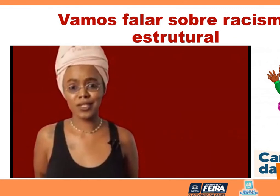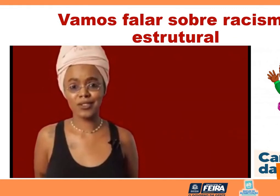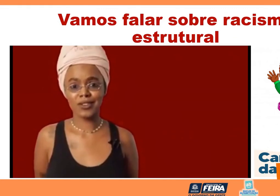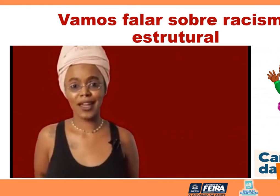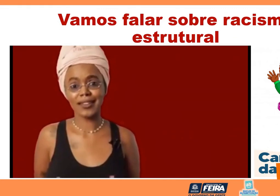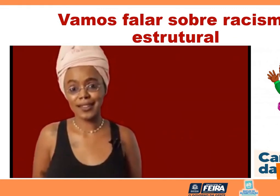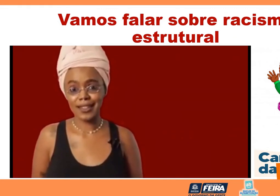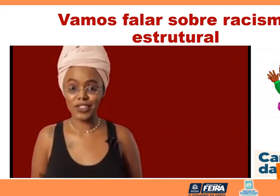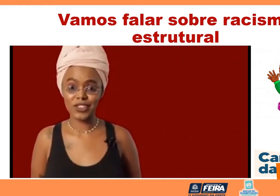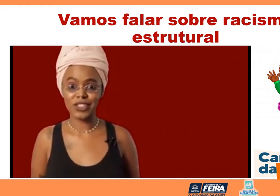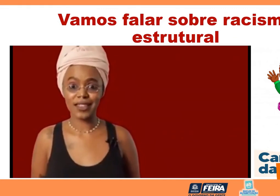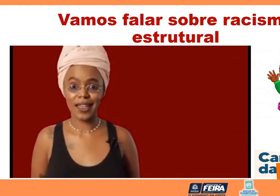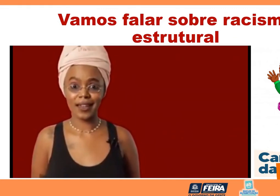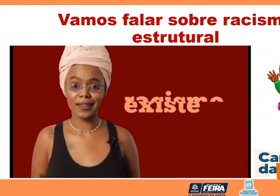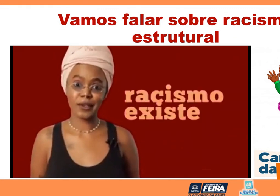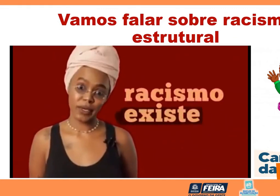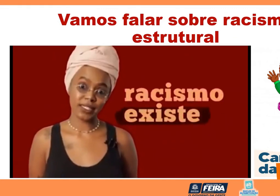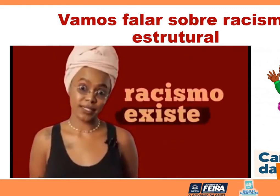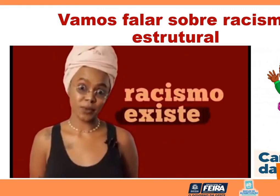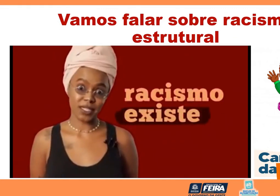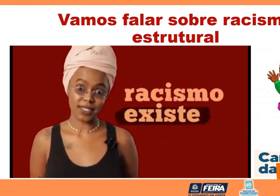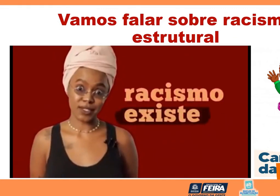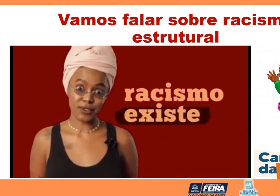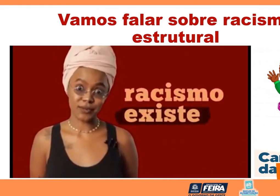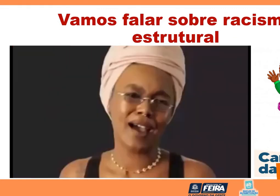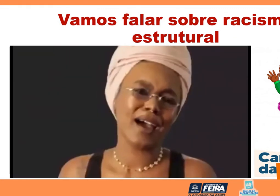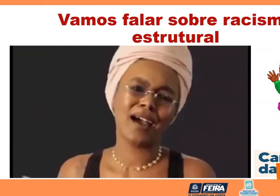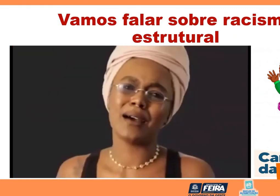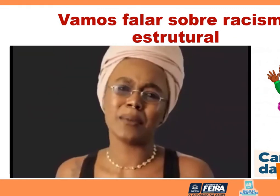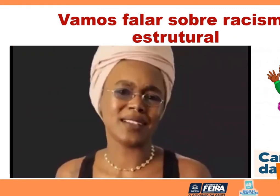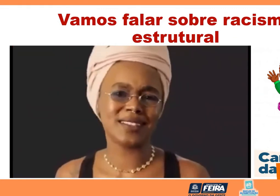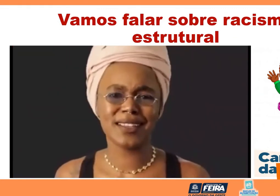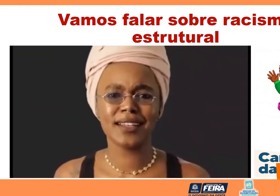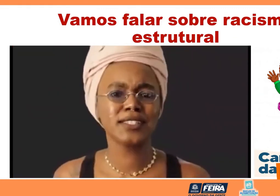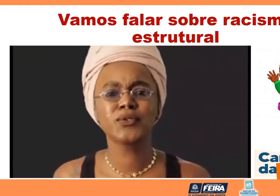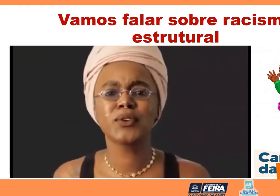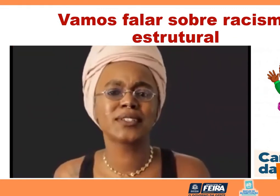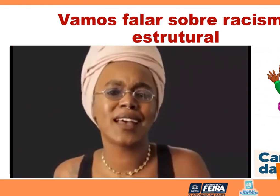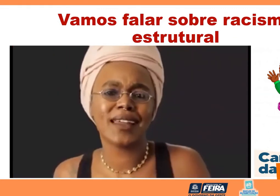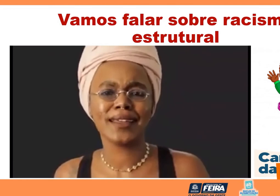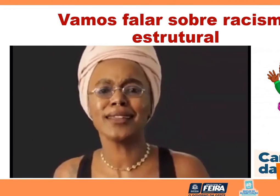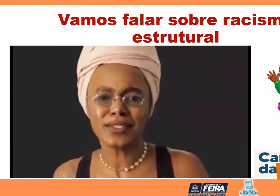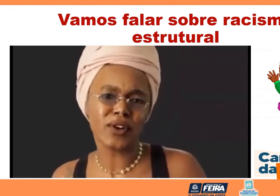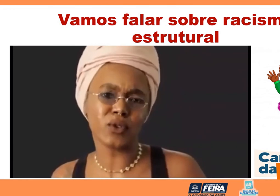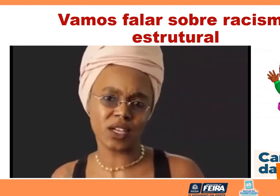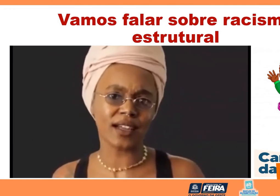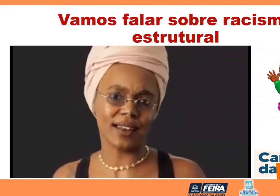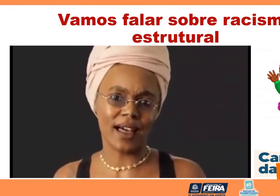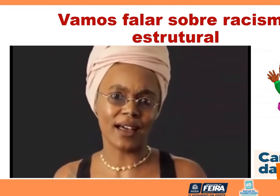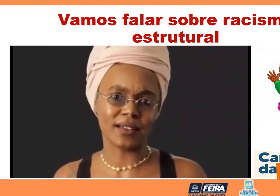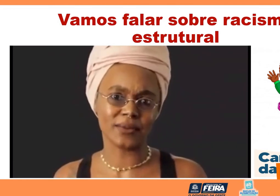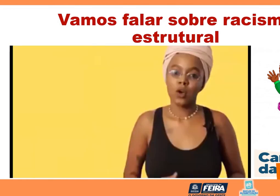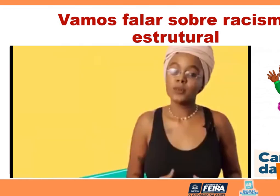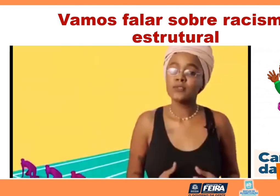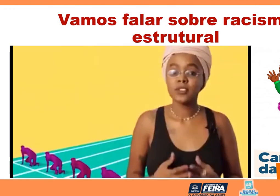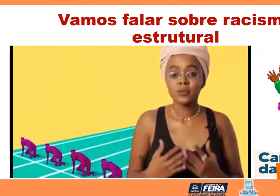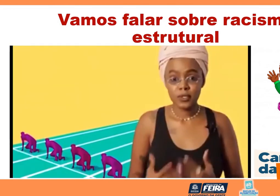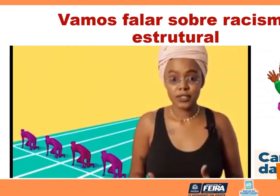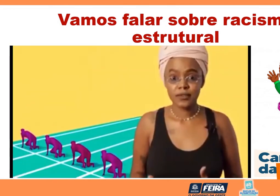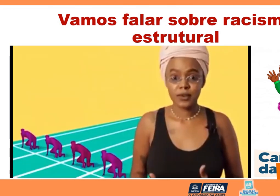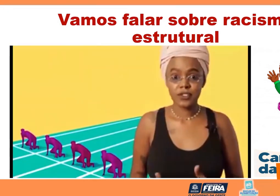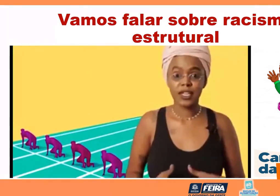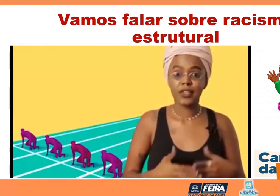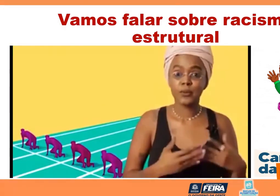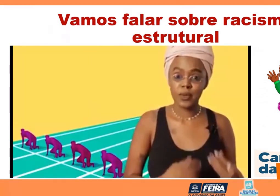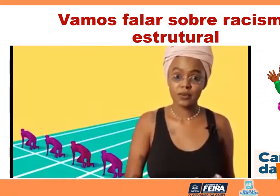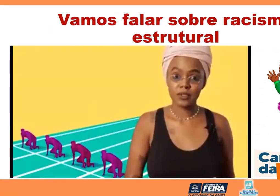depois de tudo isso, ainda tem gente que nega que o racismo ainda existe. Ah, mas se eles se esforçarem, eles vão chegar lá. Como se